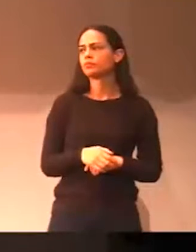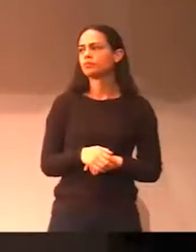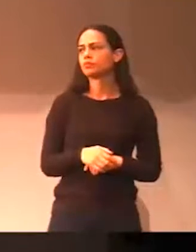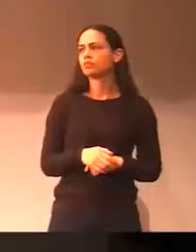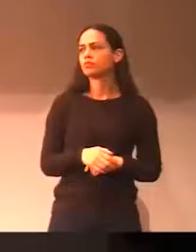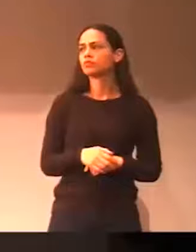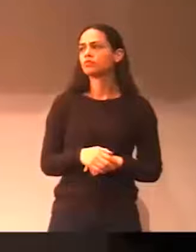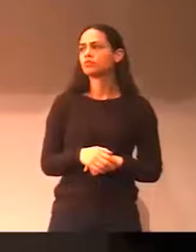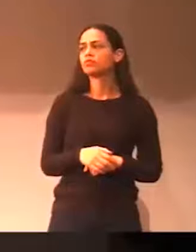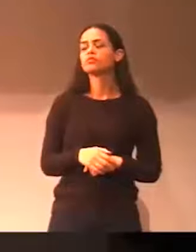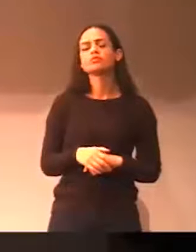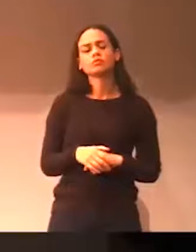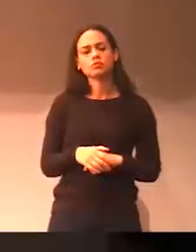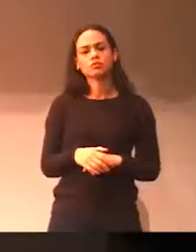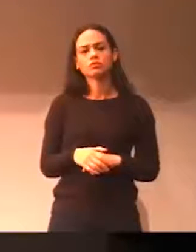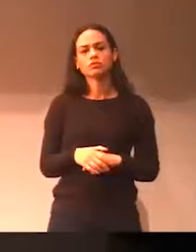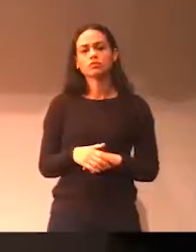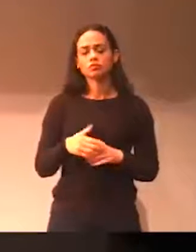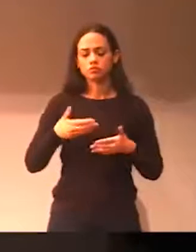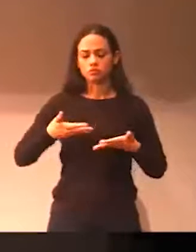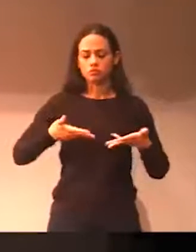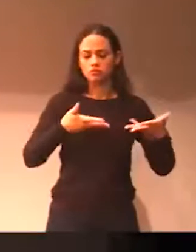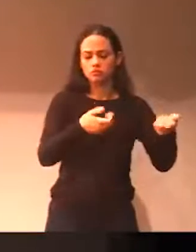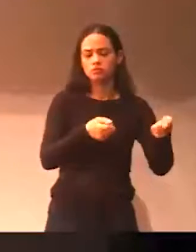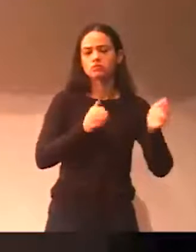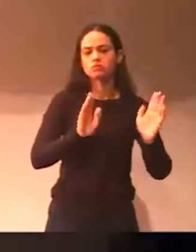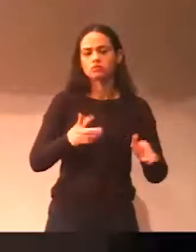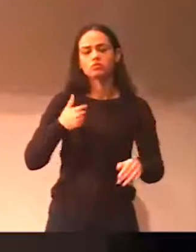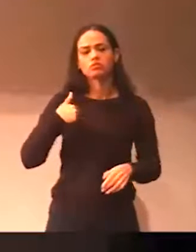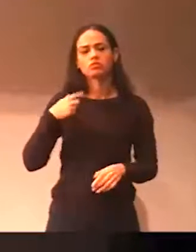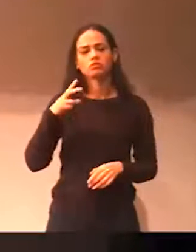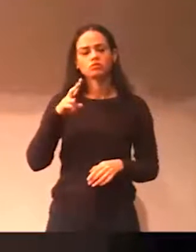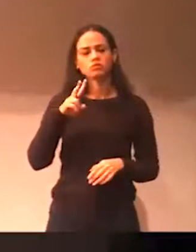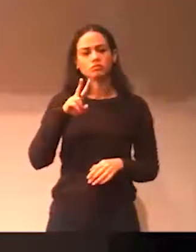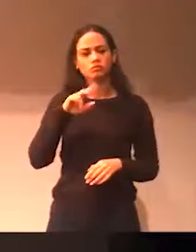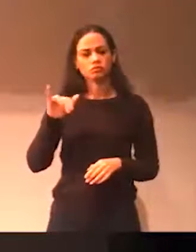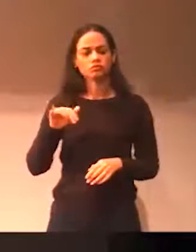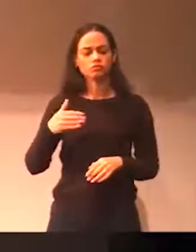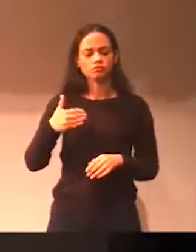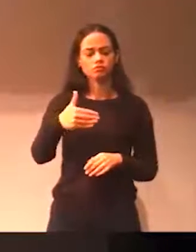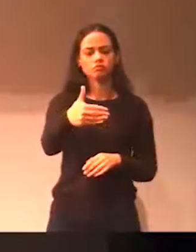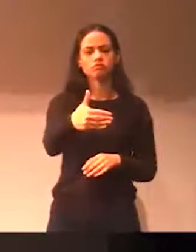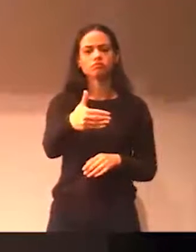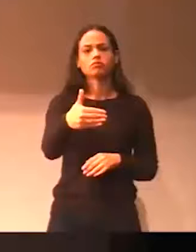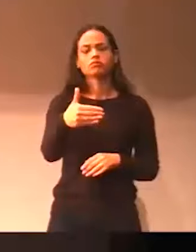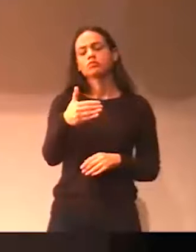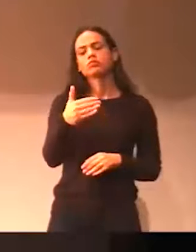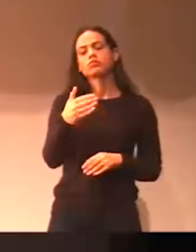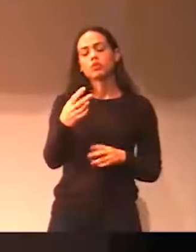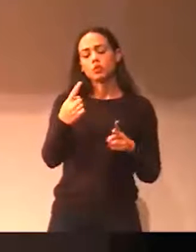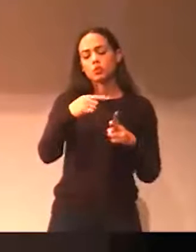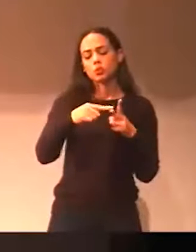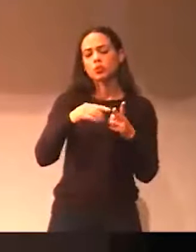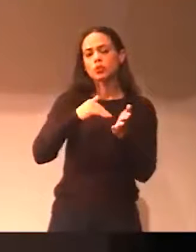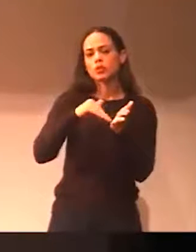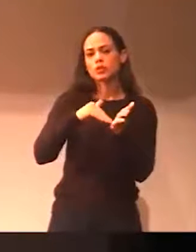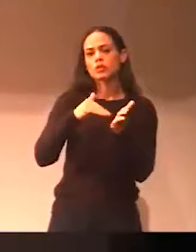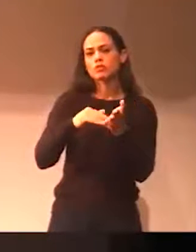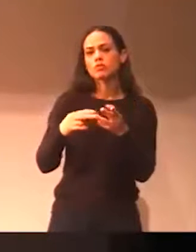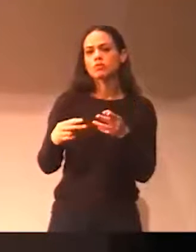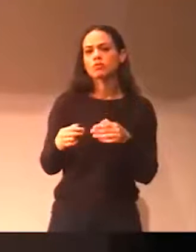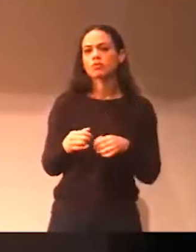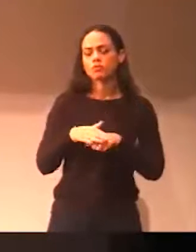vou procurá-los, já me convidaram, eu vou tomar café com os dois secretários, para que a gente pense a cidade. É uma parte? Pode falar.